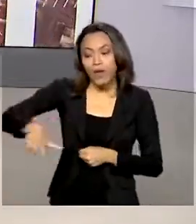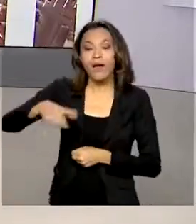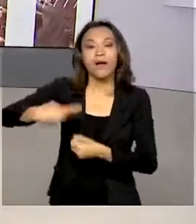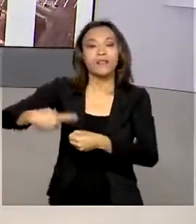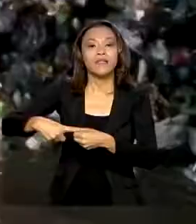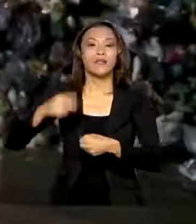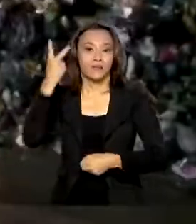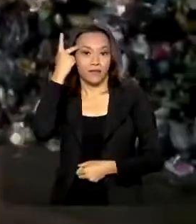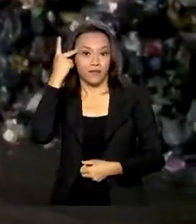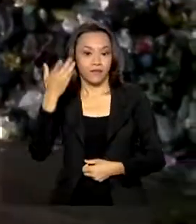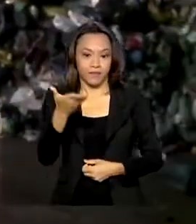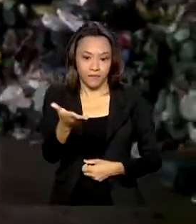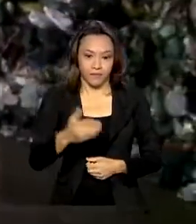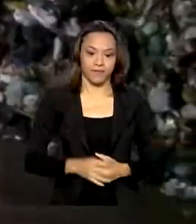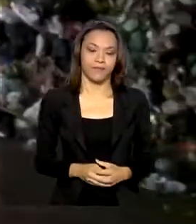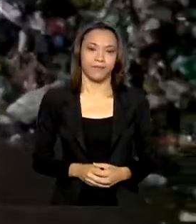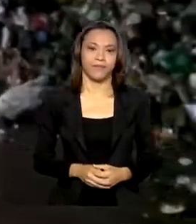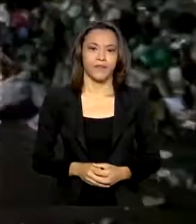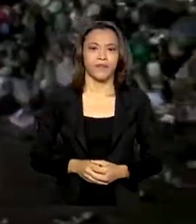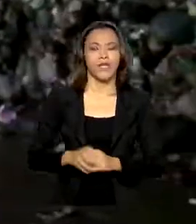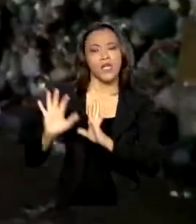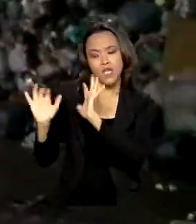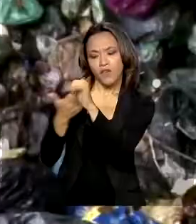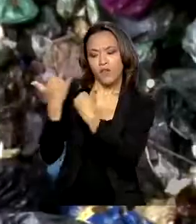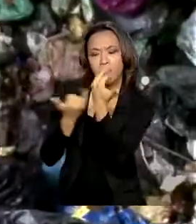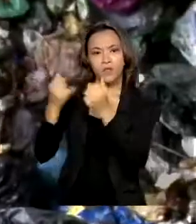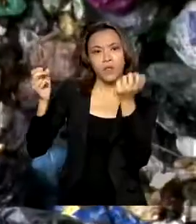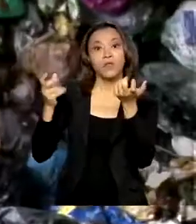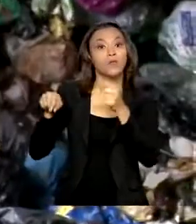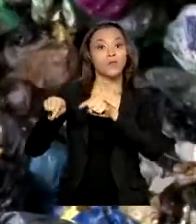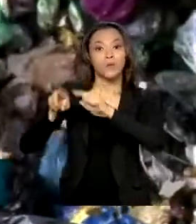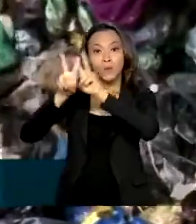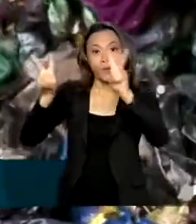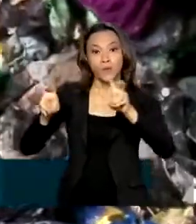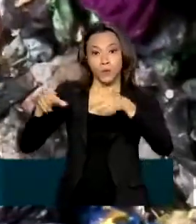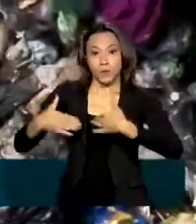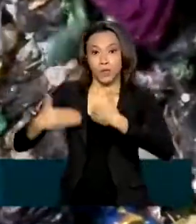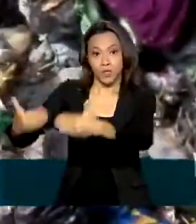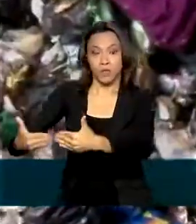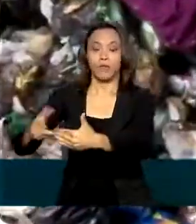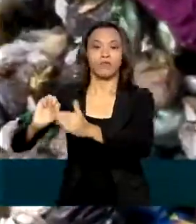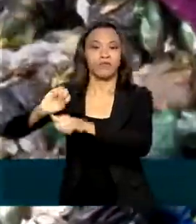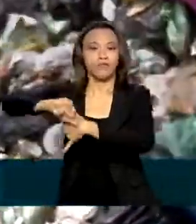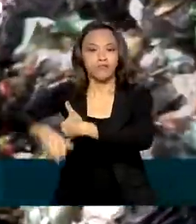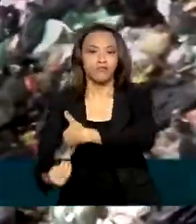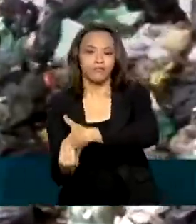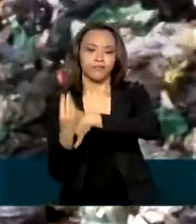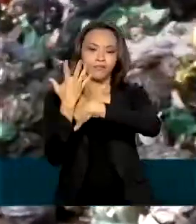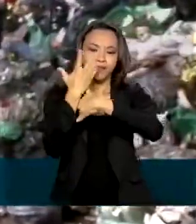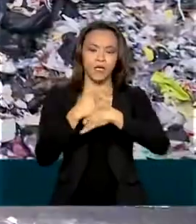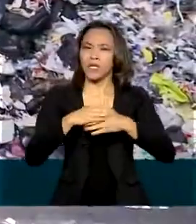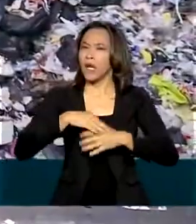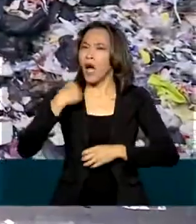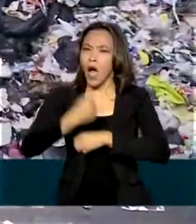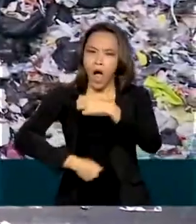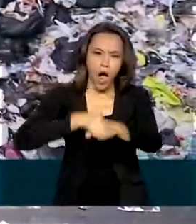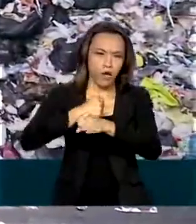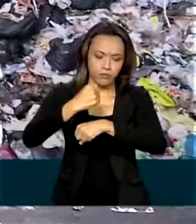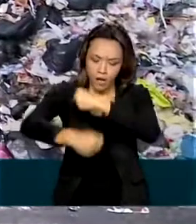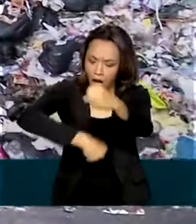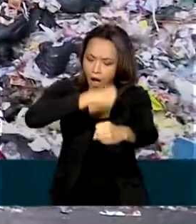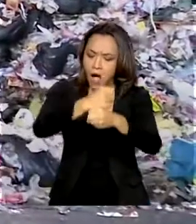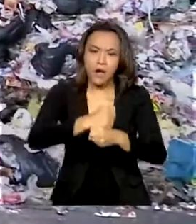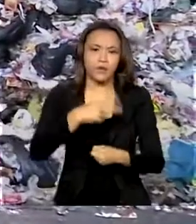Paulo. Dados do Ministério do Meio Ambiente mostram que todos os anos são produzidos no Brasil cerca de